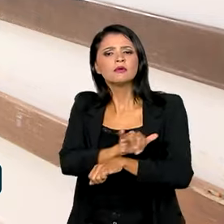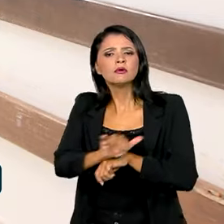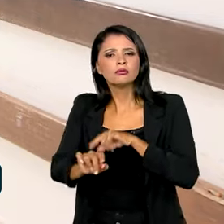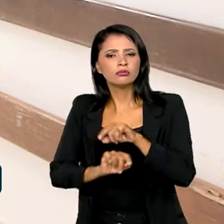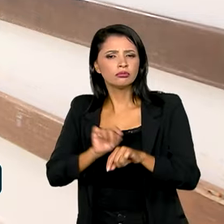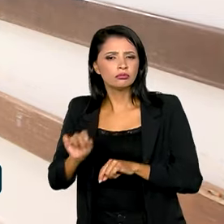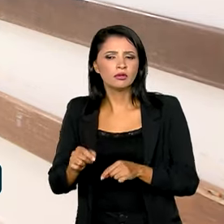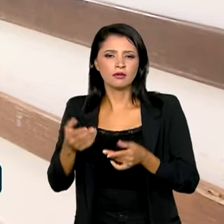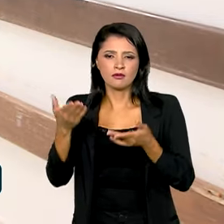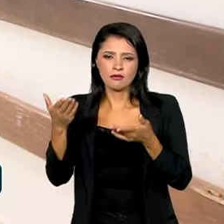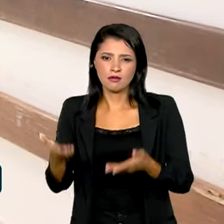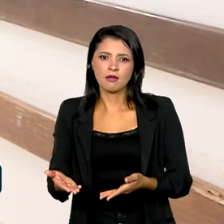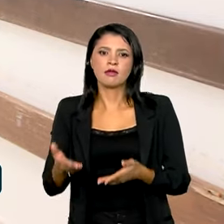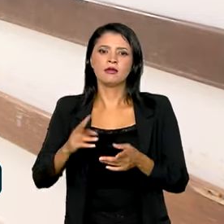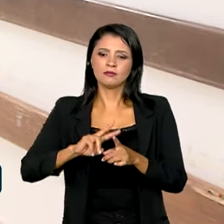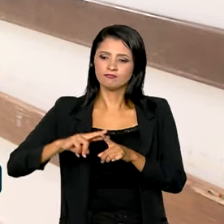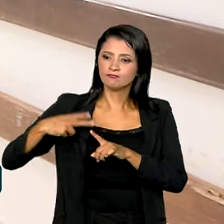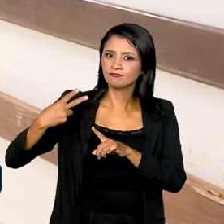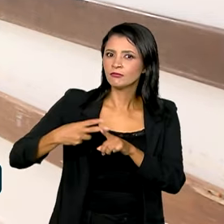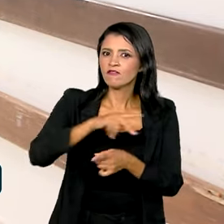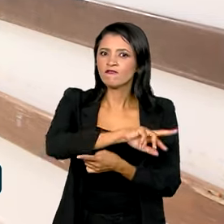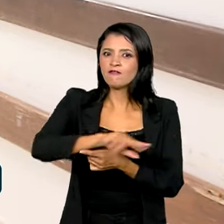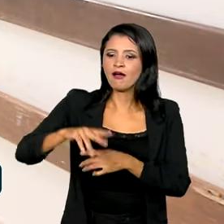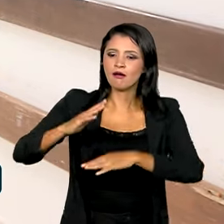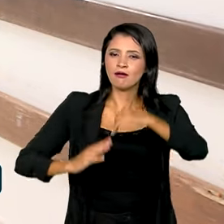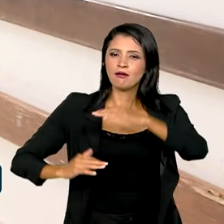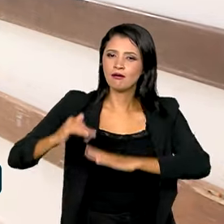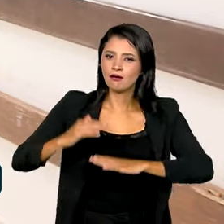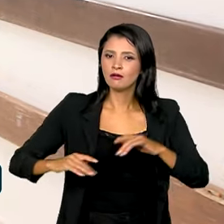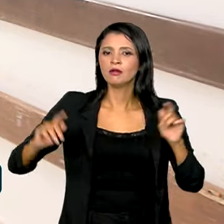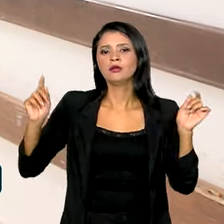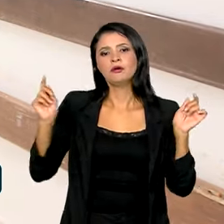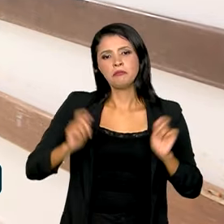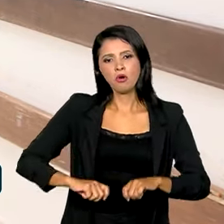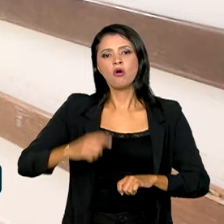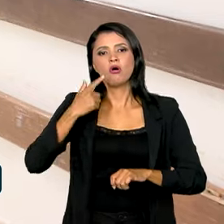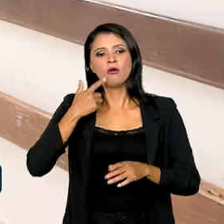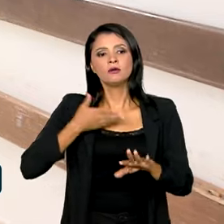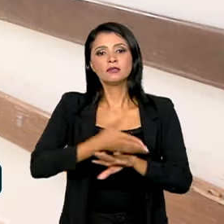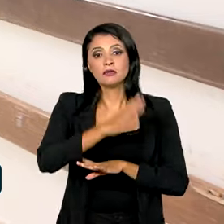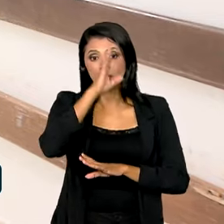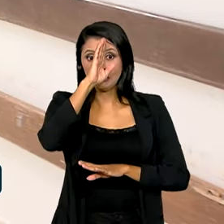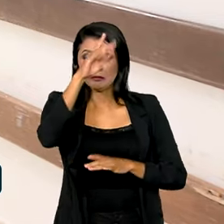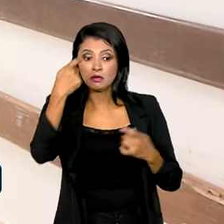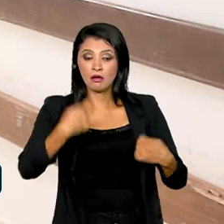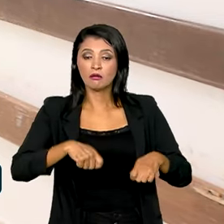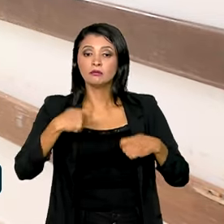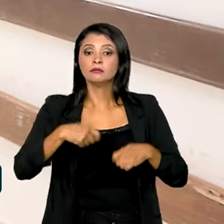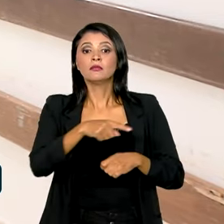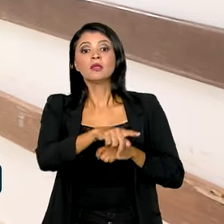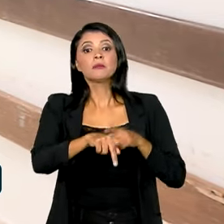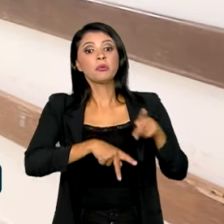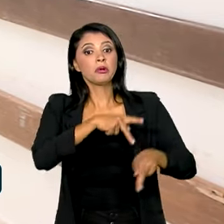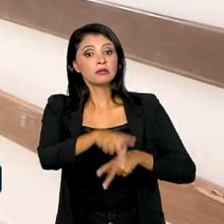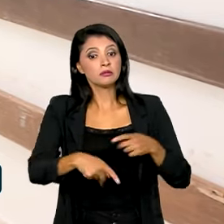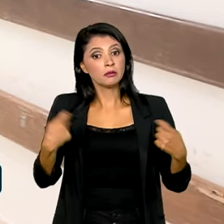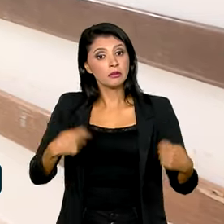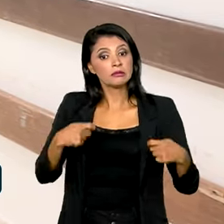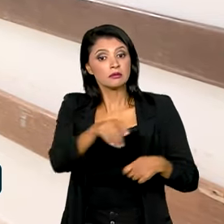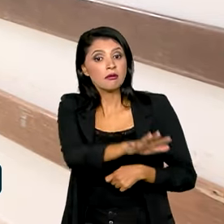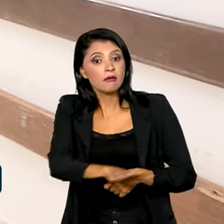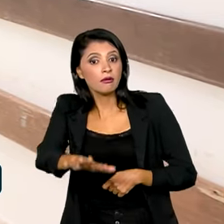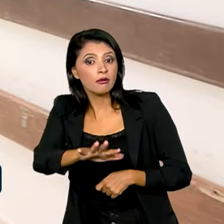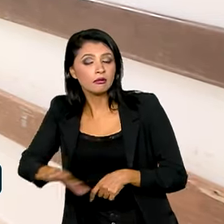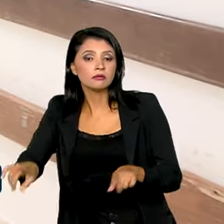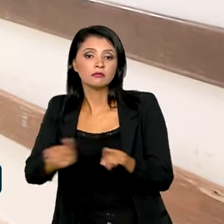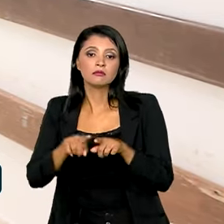é que essa multiplicidade de profissionais possa atender as principais necessidades da população e atuar